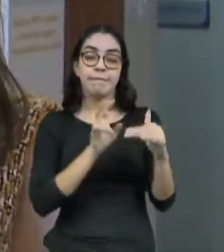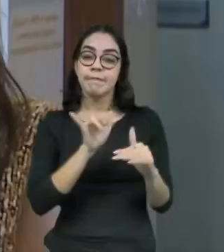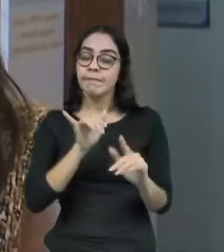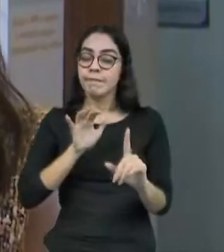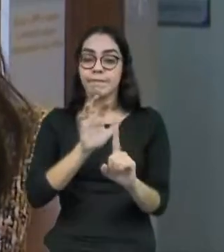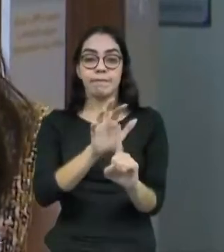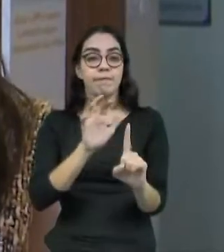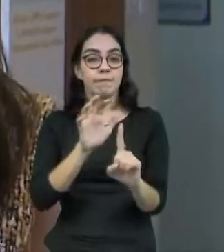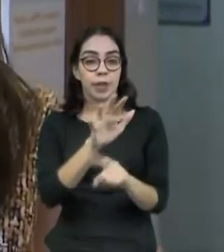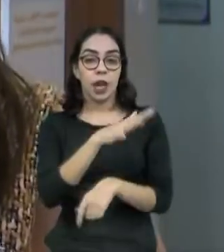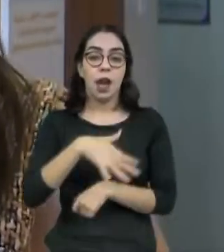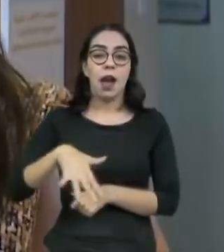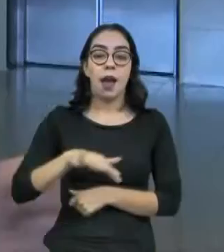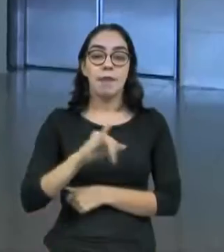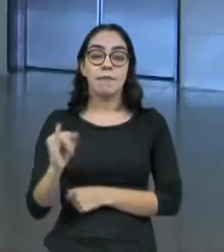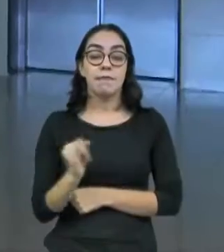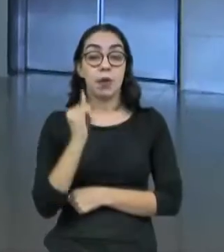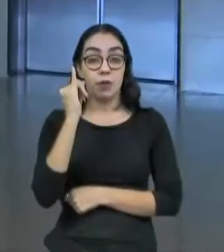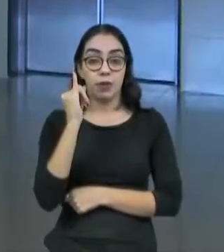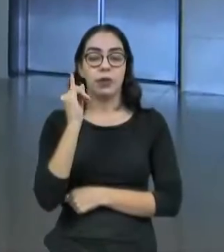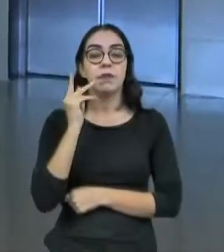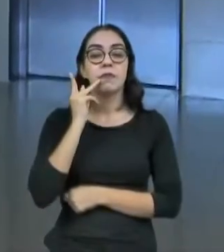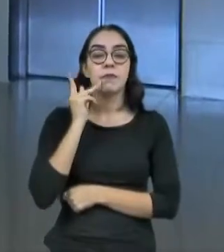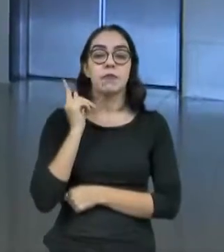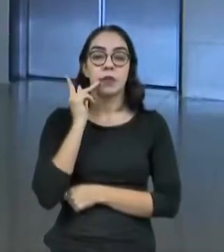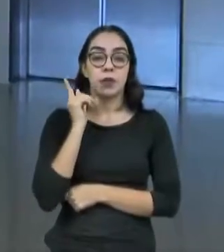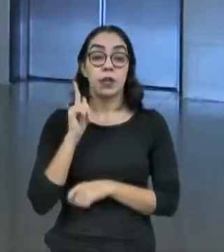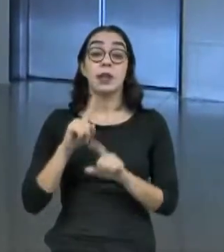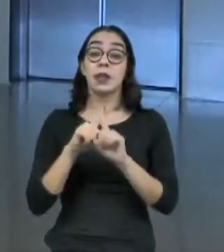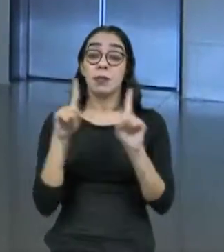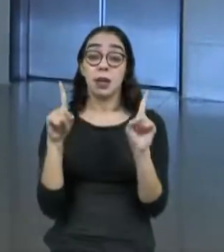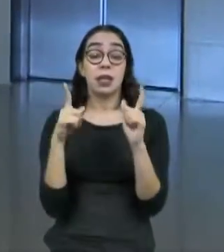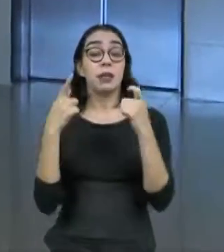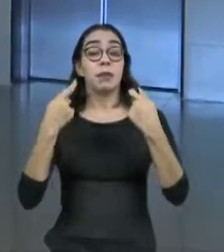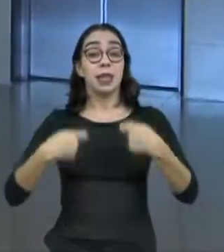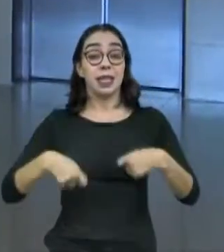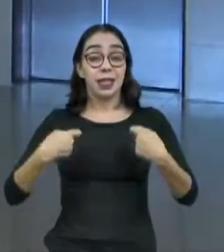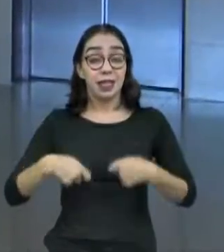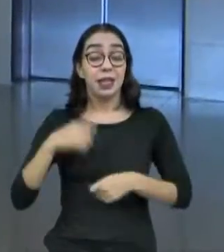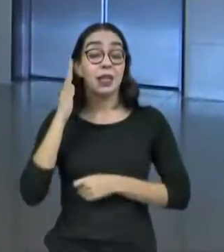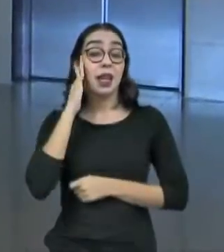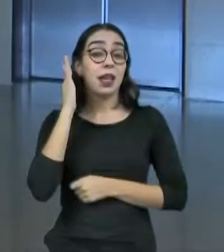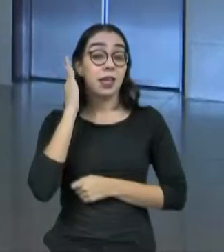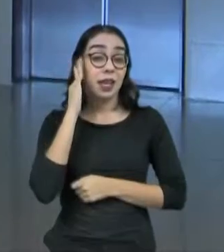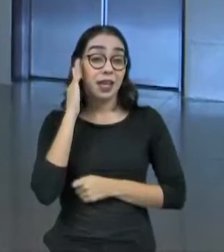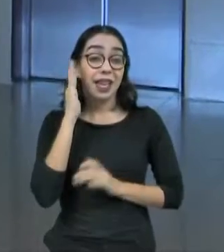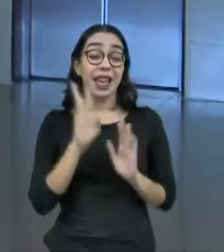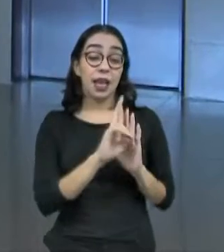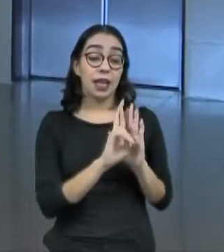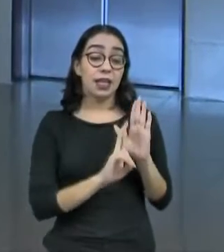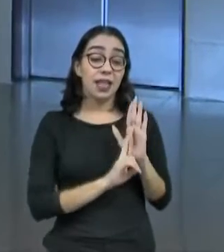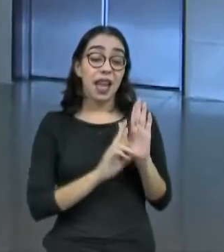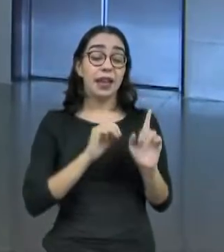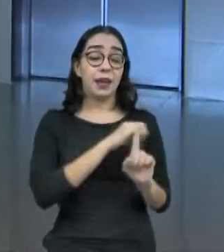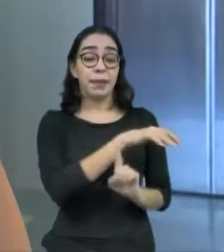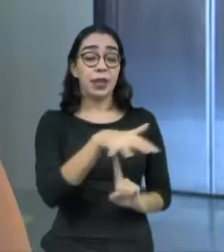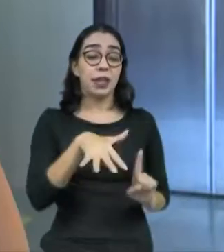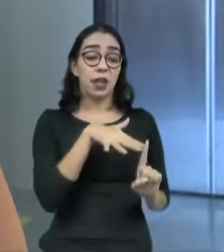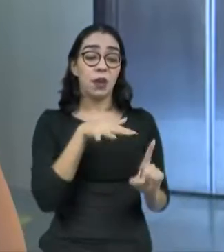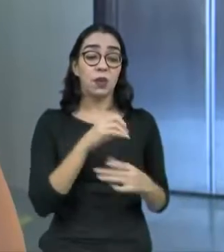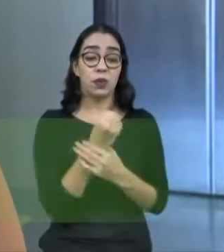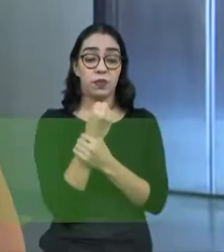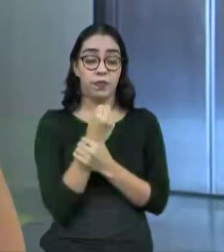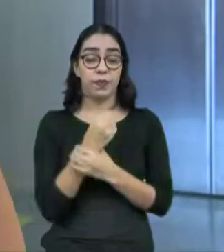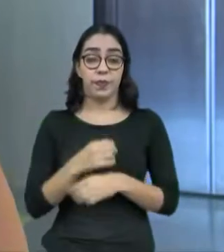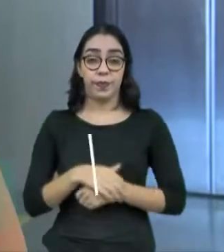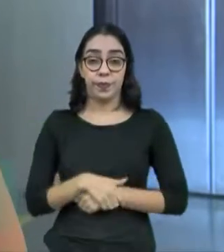eixos importantes para a capital, mas que é preciso contemplar as cláusulas ambientais para avançar na questão. O que